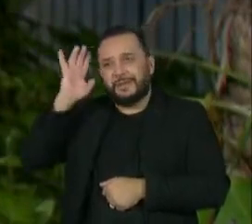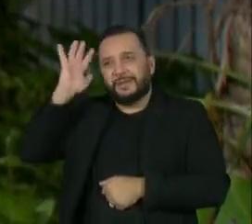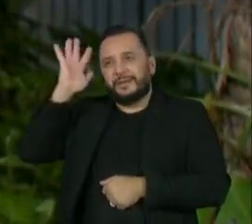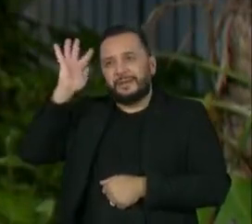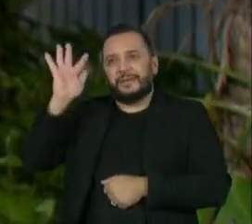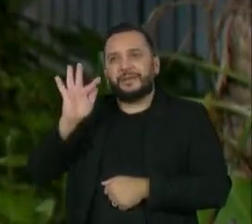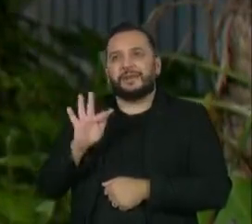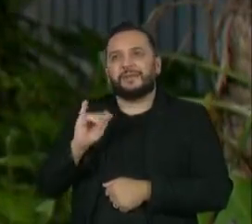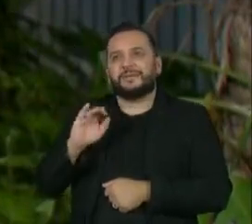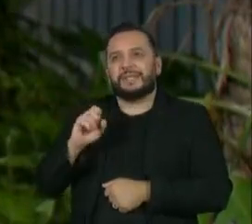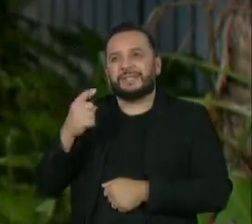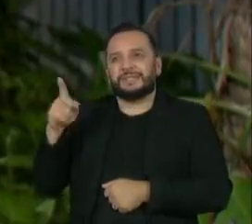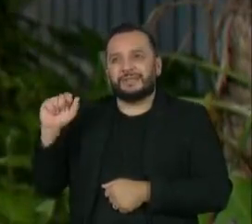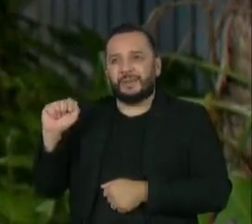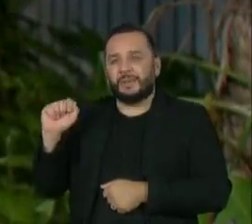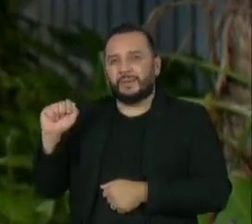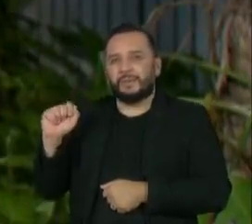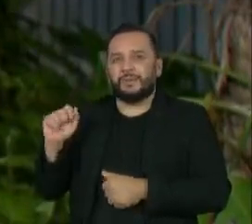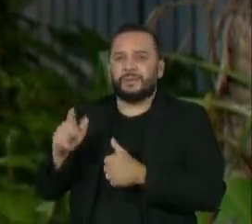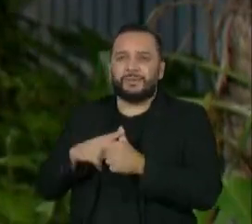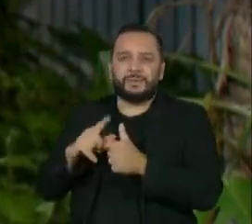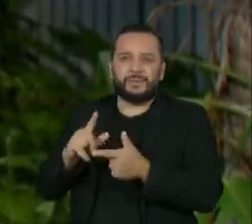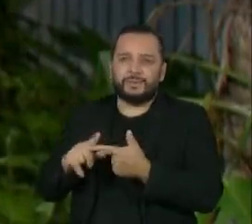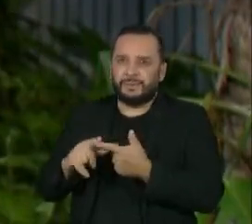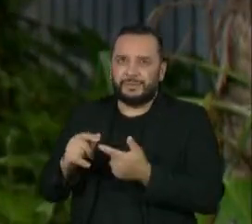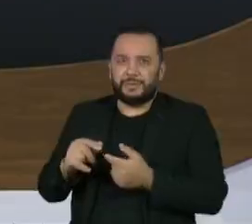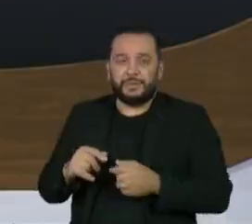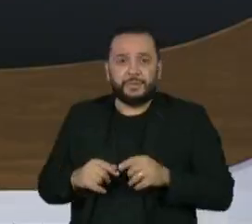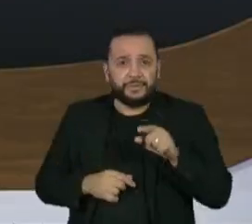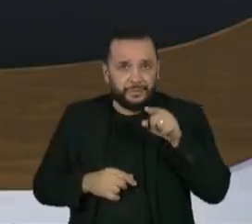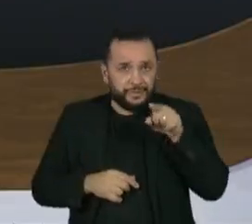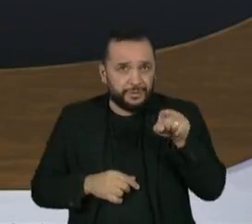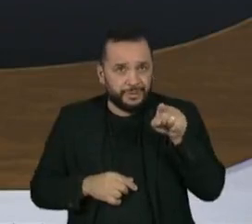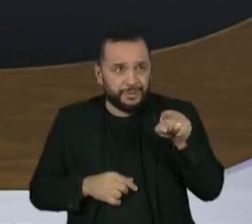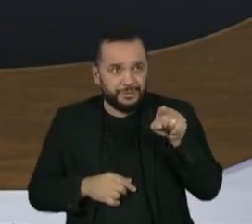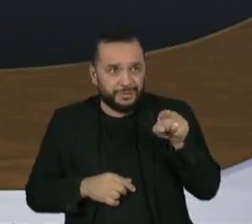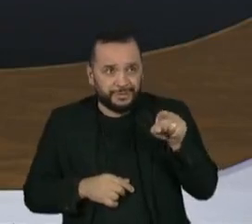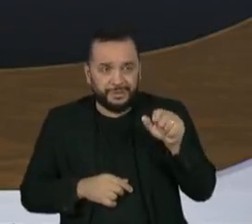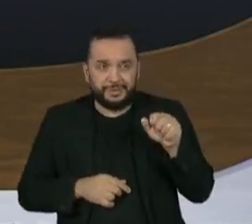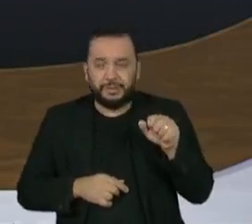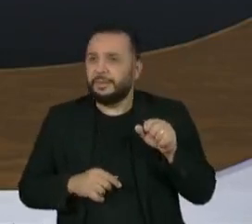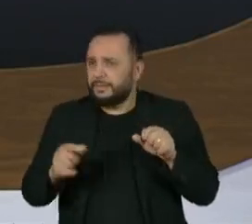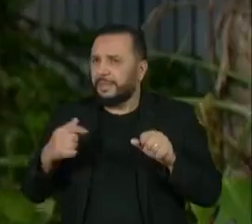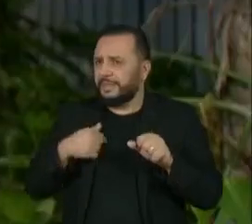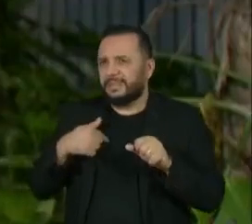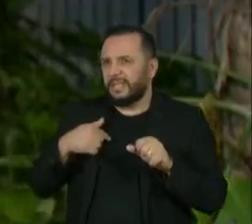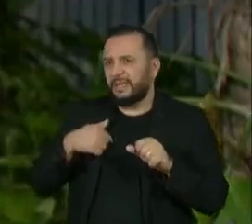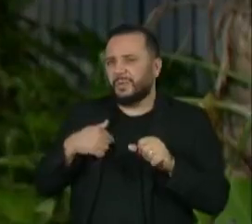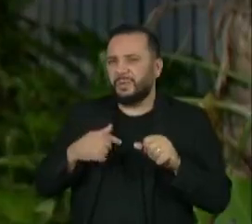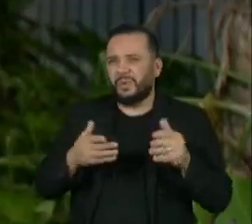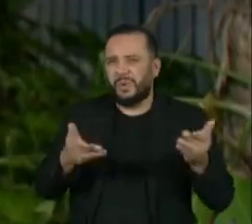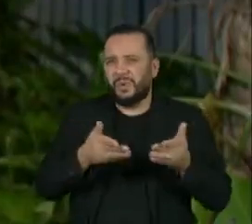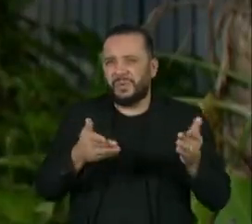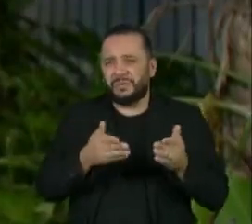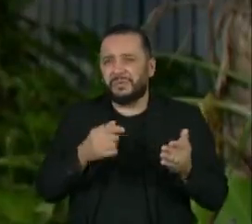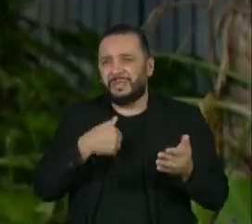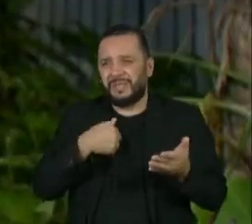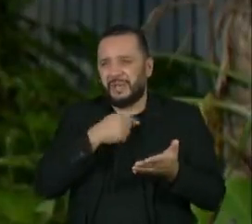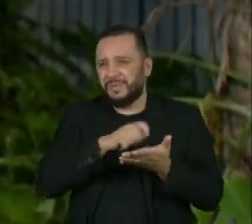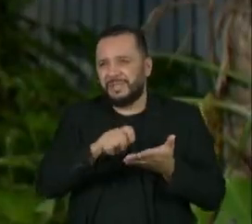através de romance. Você já ensaiou alguma? Mas eu romperia com tudo que eu...